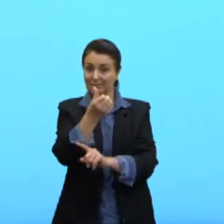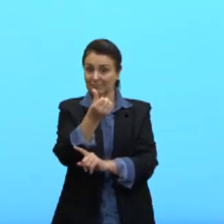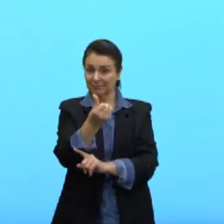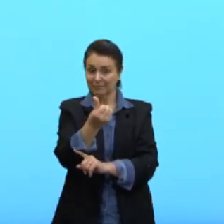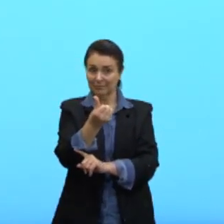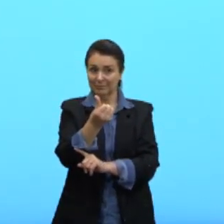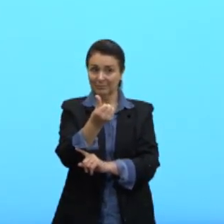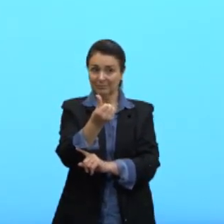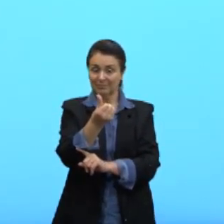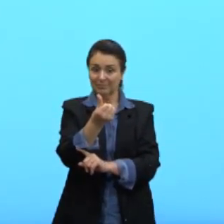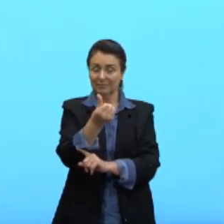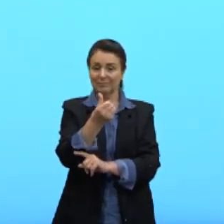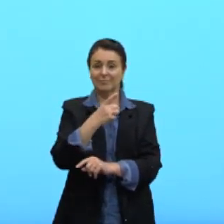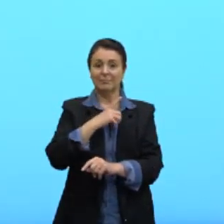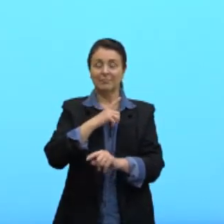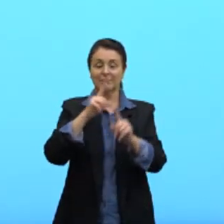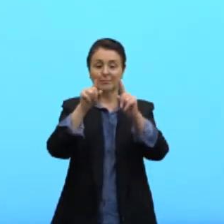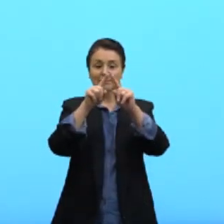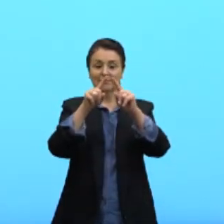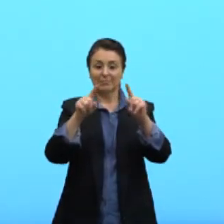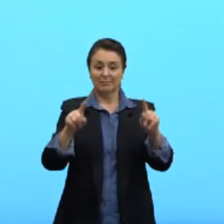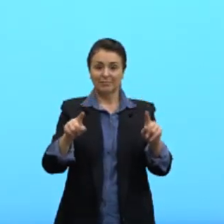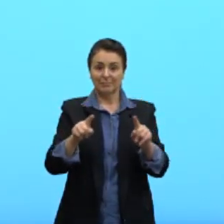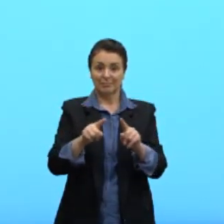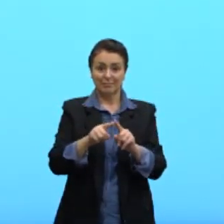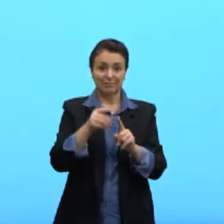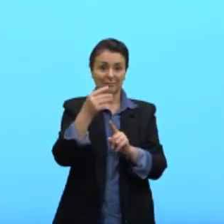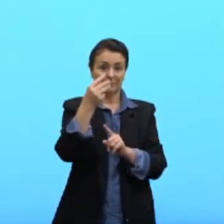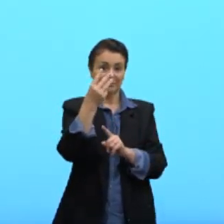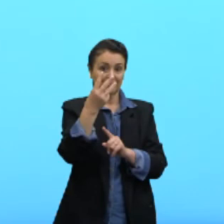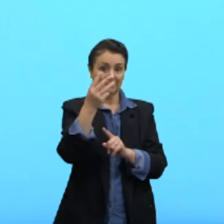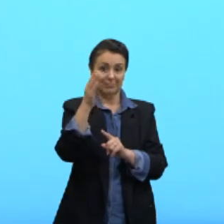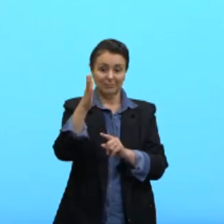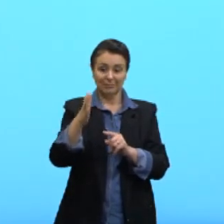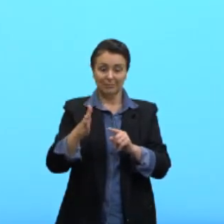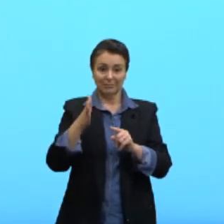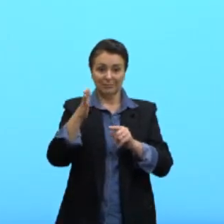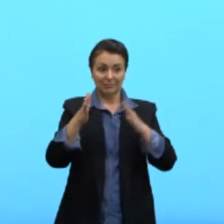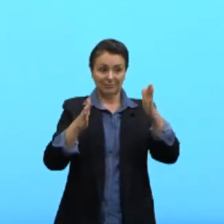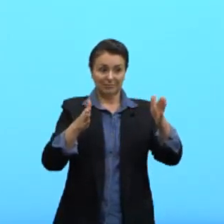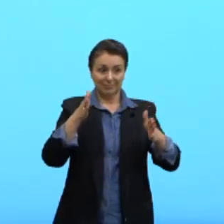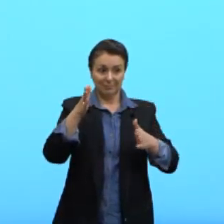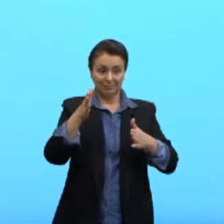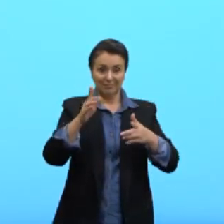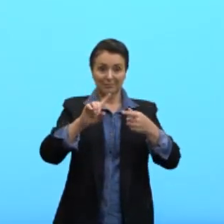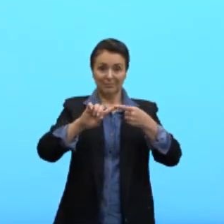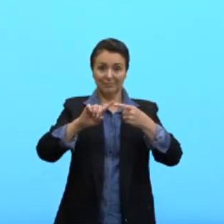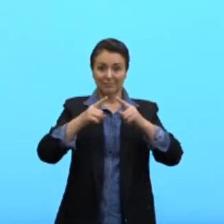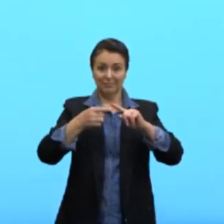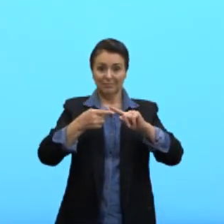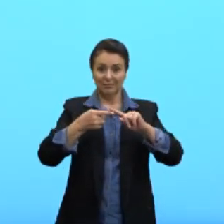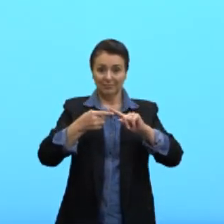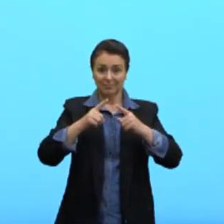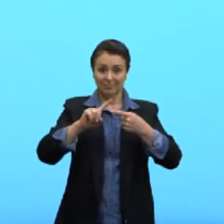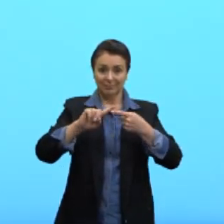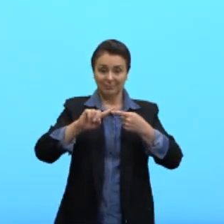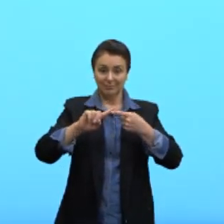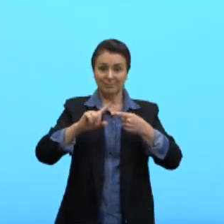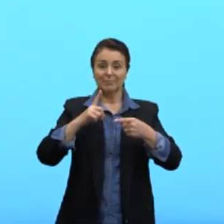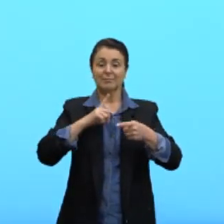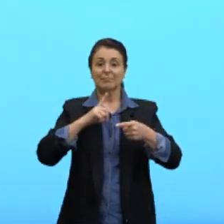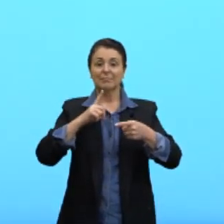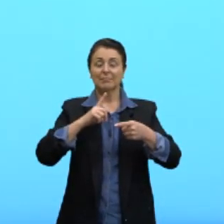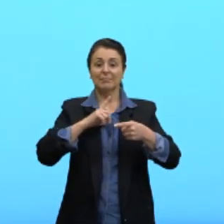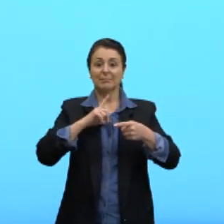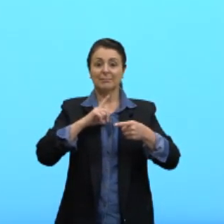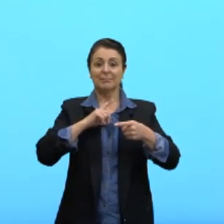certo? E essas pirâmides triangulares, todas elas congruentes, contendo a